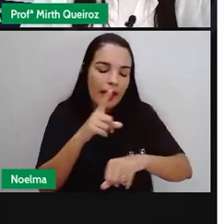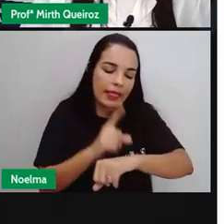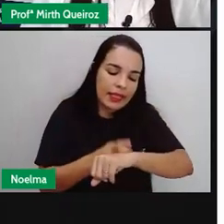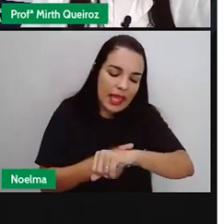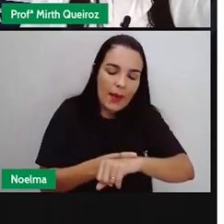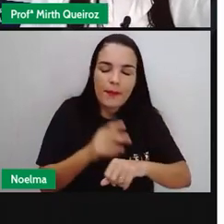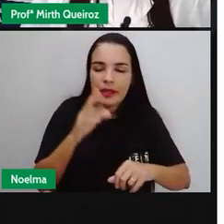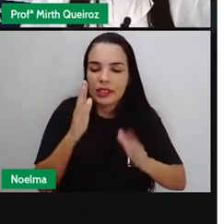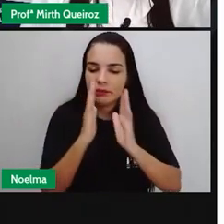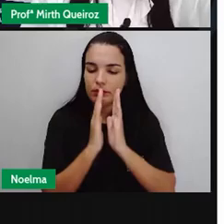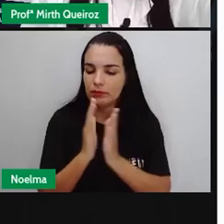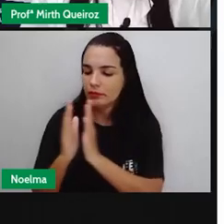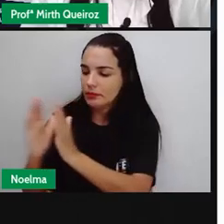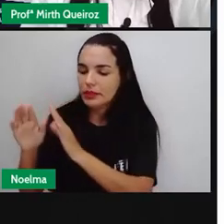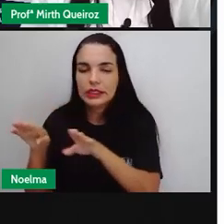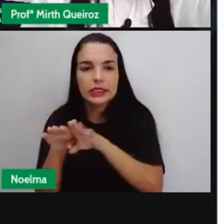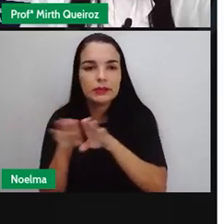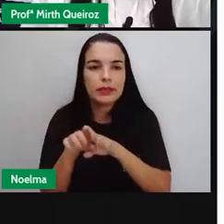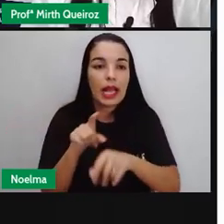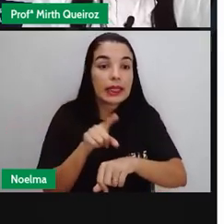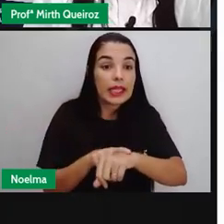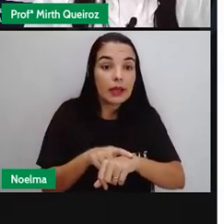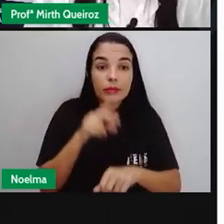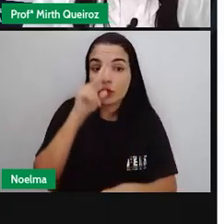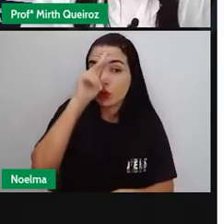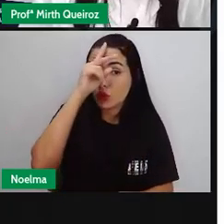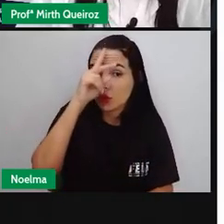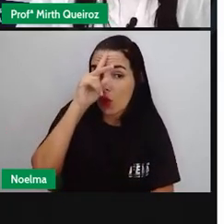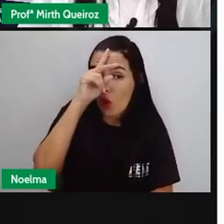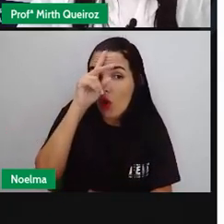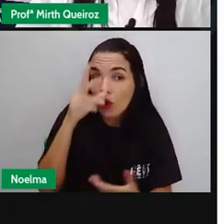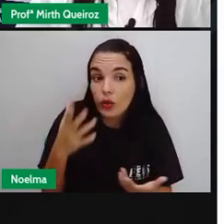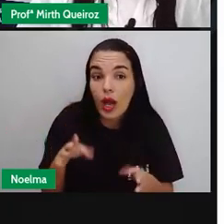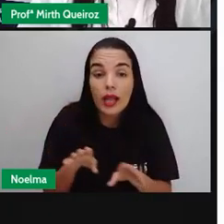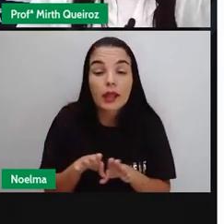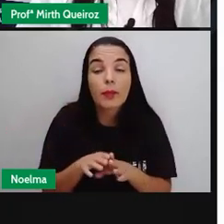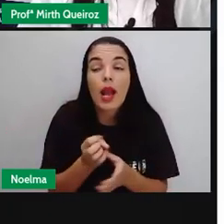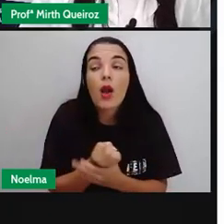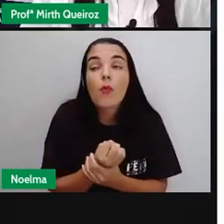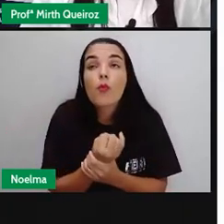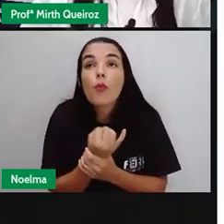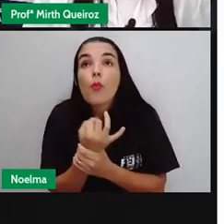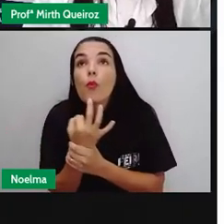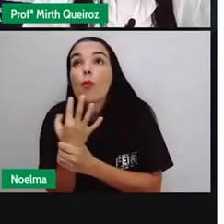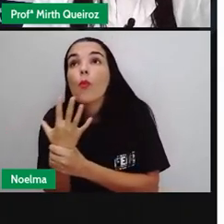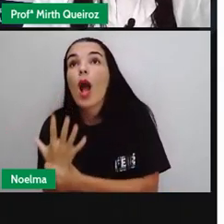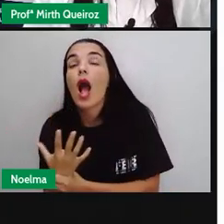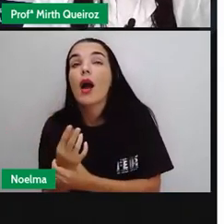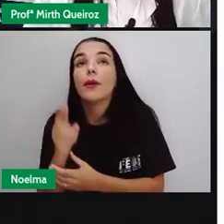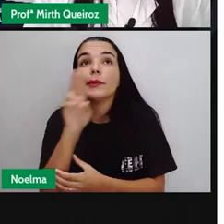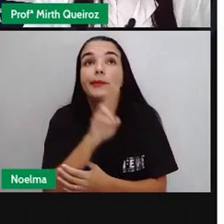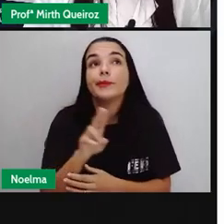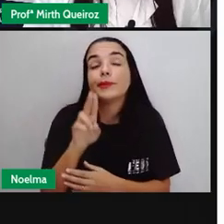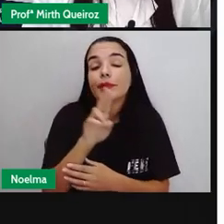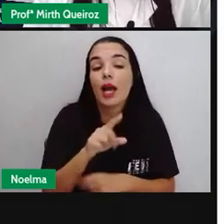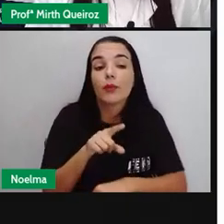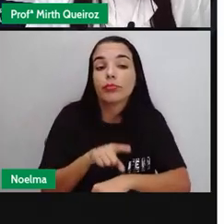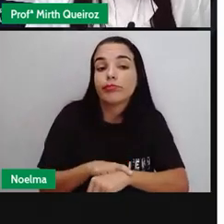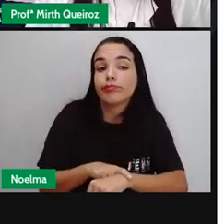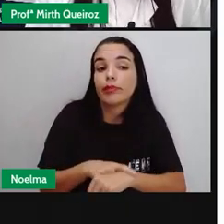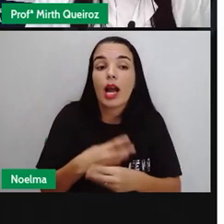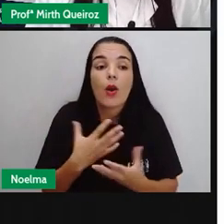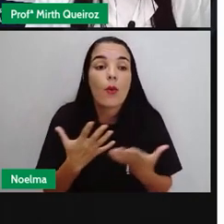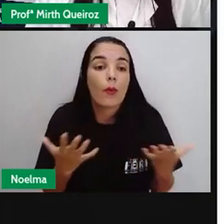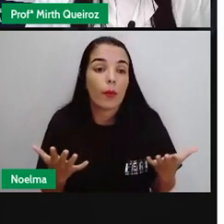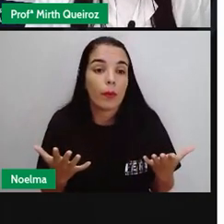Cronológico E tempo histórico E quais são as unidades De medidas Que a gente utiliza Aí pra medir o tempo